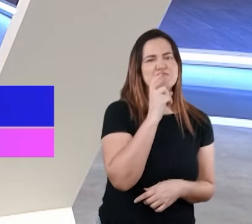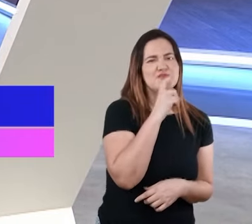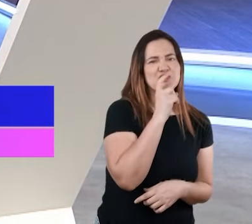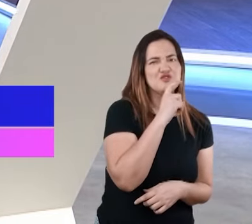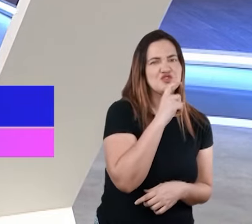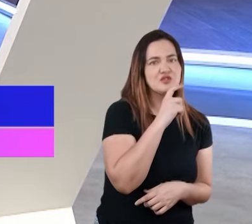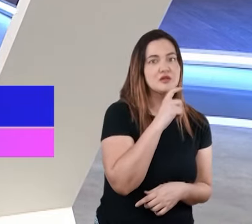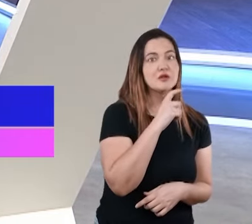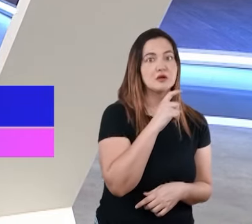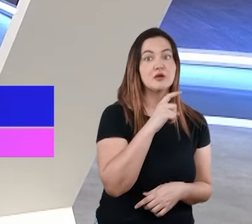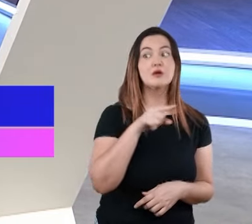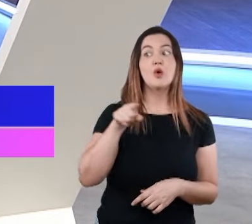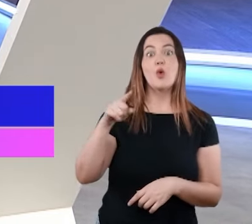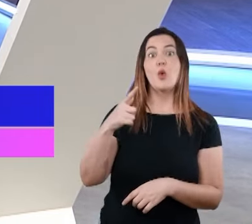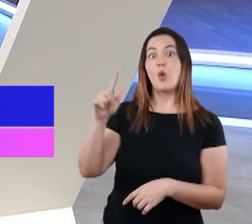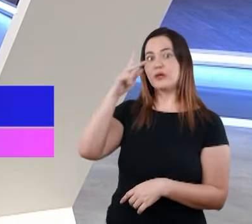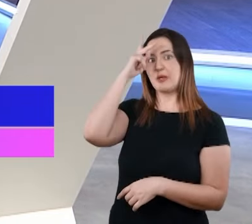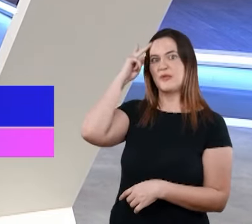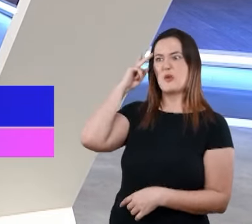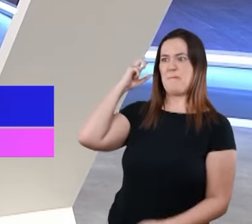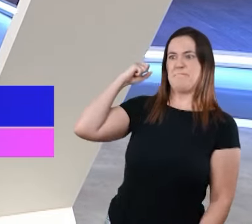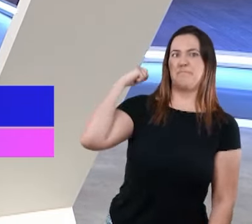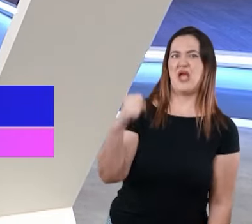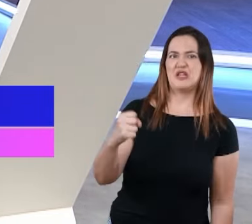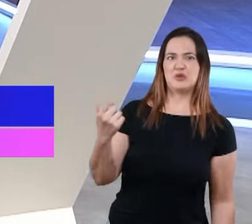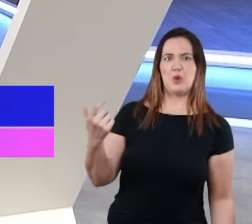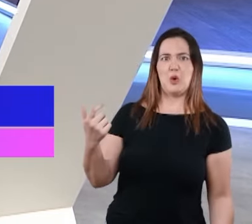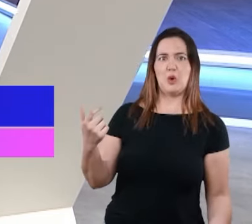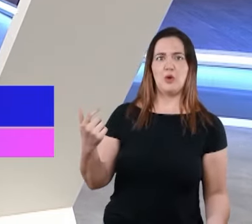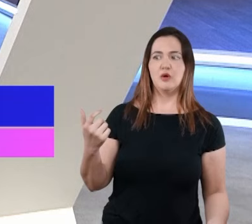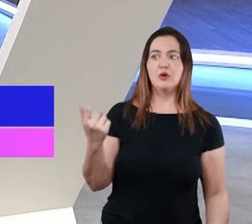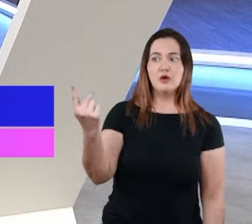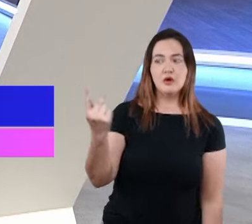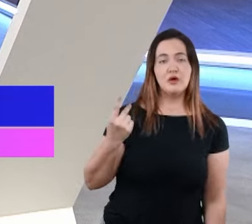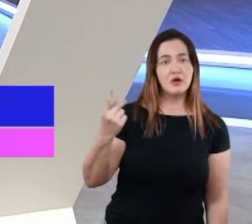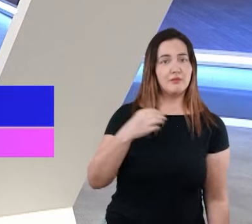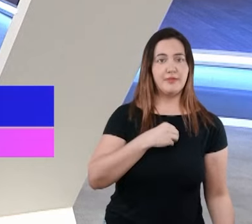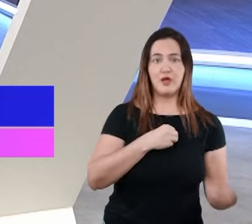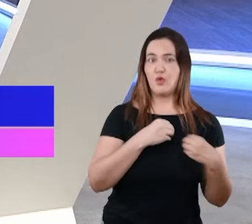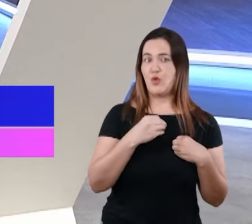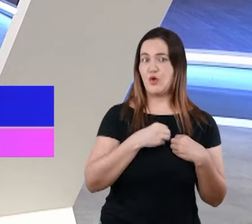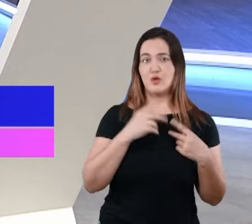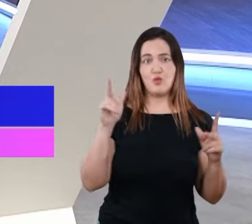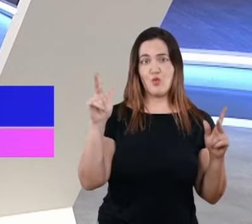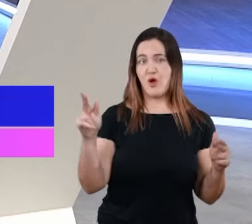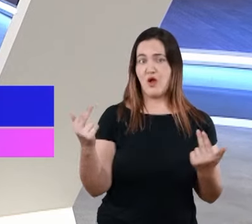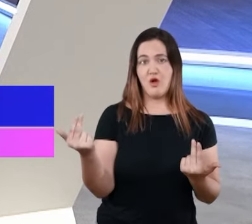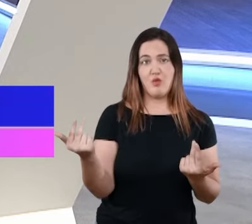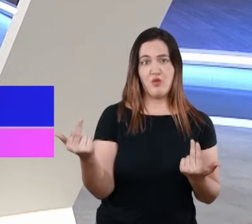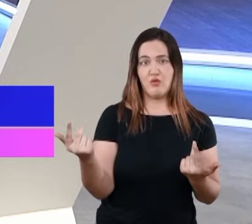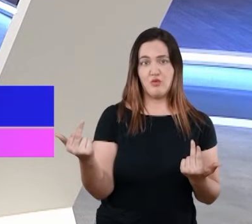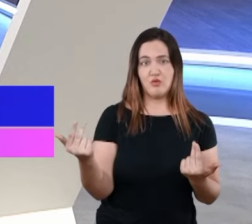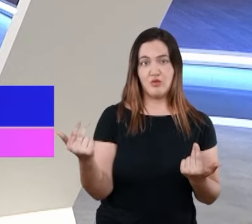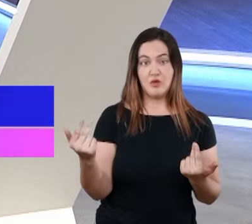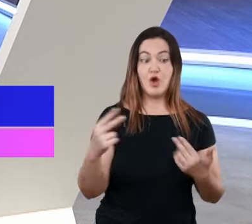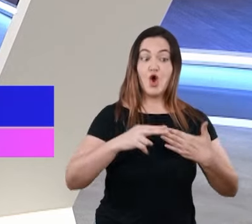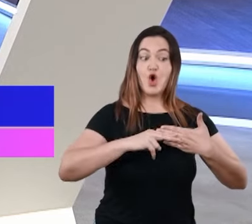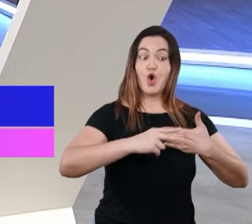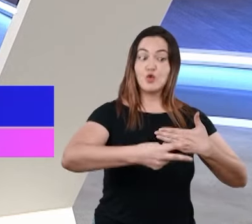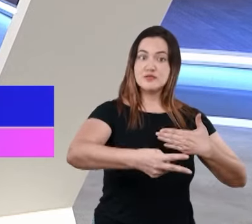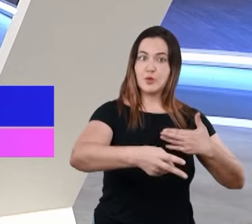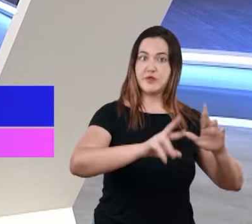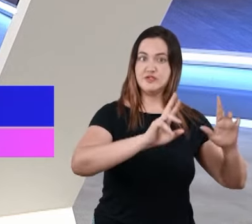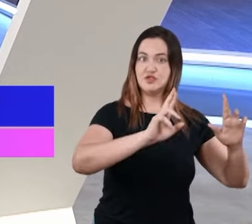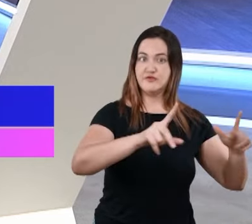alguém é uma consequência muito maior, dramática, trágica. As consequências não são iguais. Mas, em termos de punição,